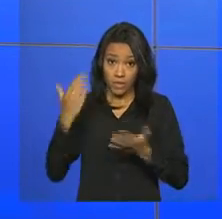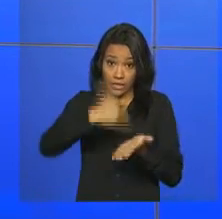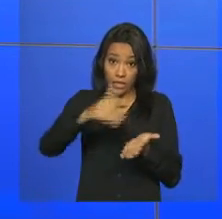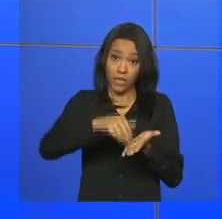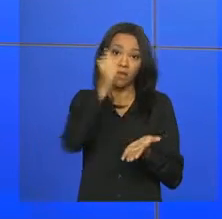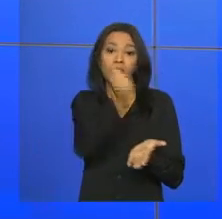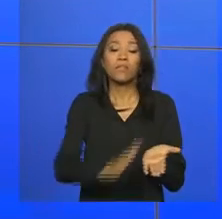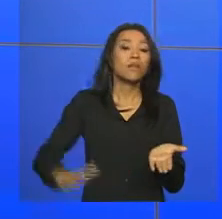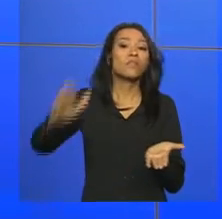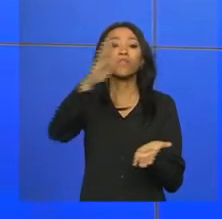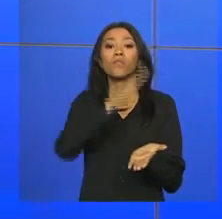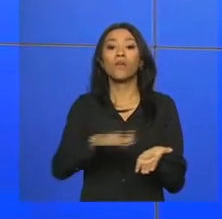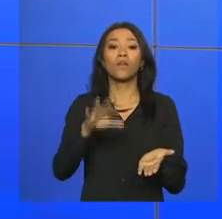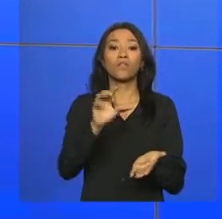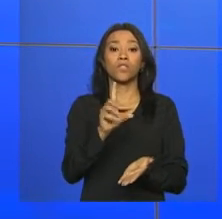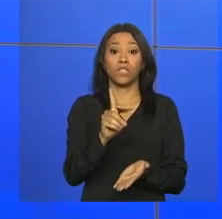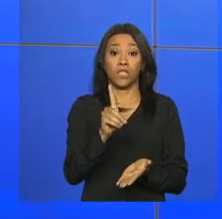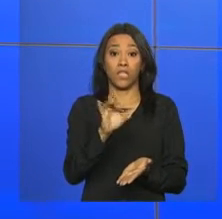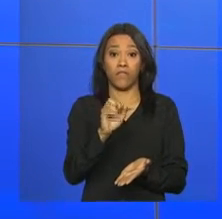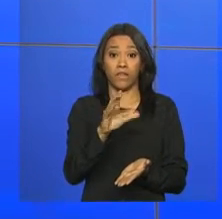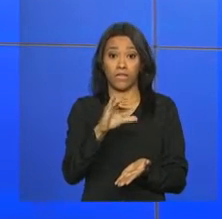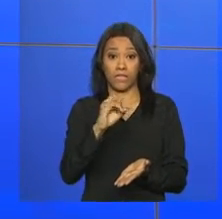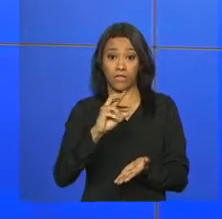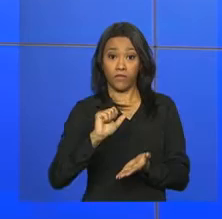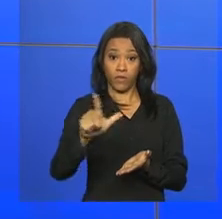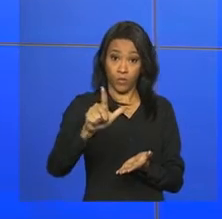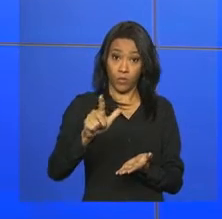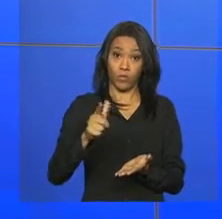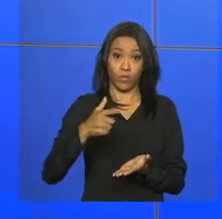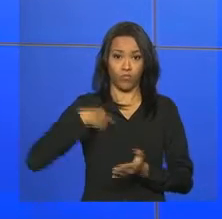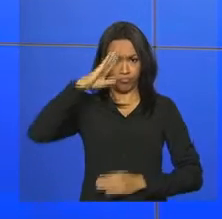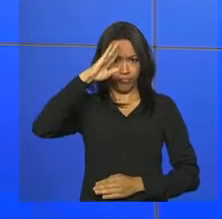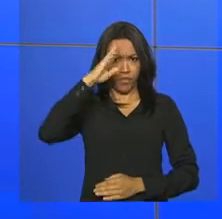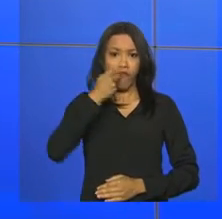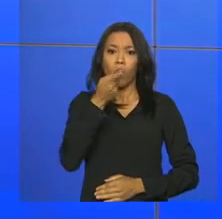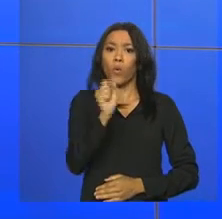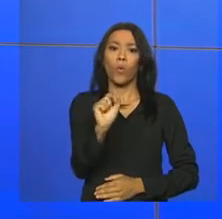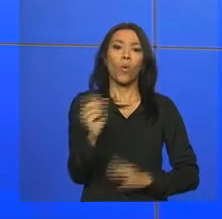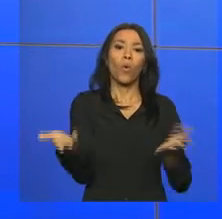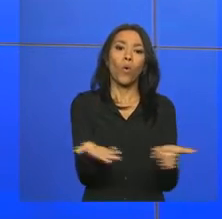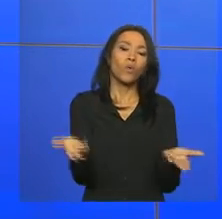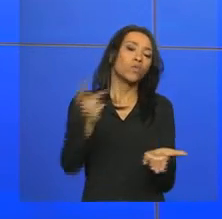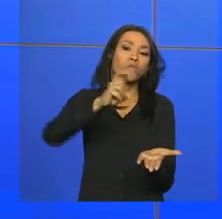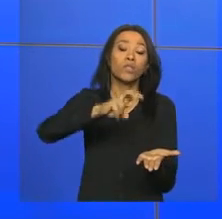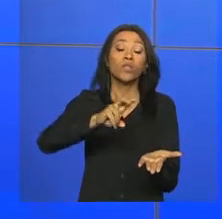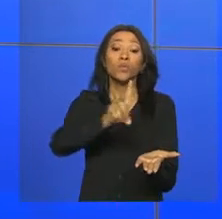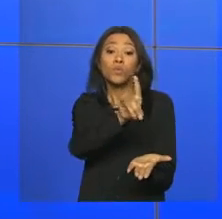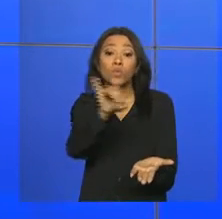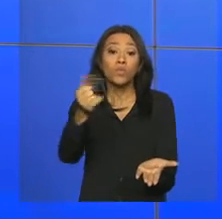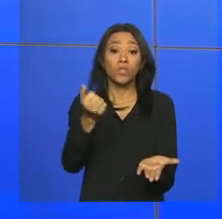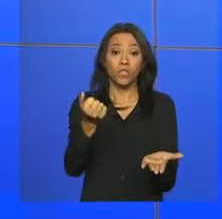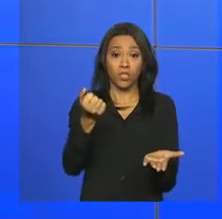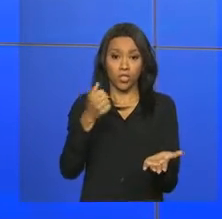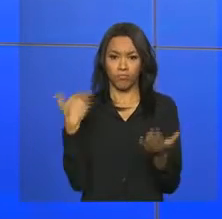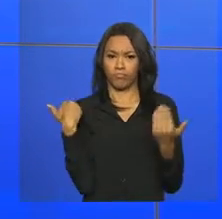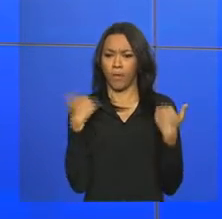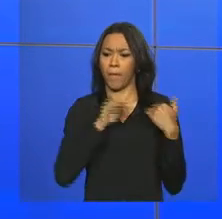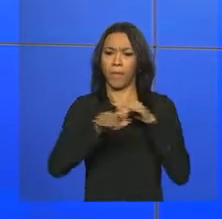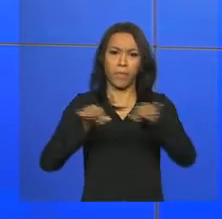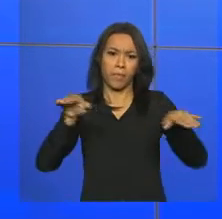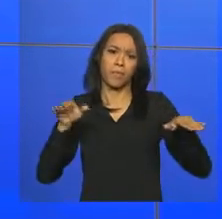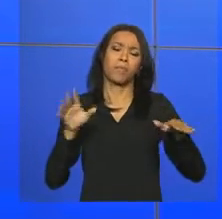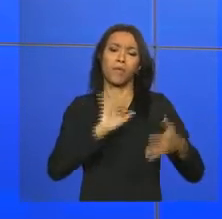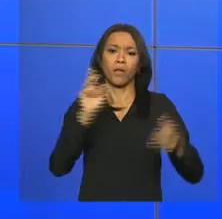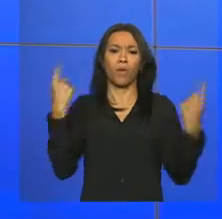nacional de proteção e defesa civil, general Adriano Pereira Júnior, falou hoje sobre o Dia de Mobilização Nacional para o combate ao Aedes